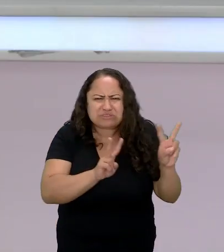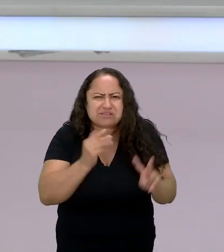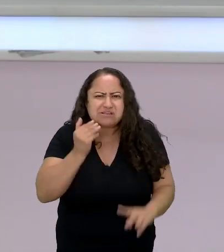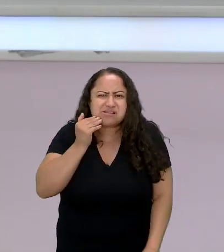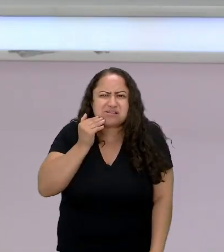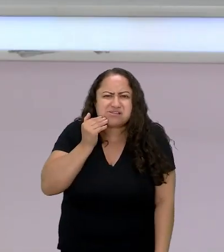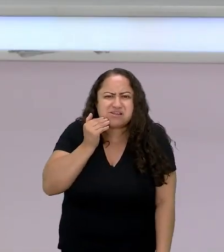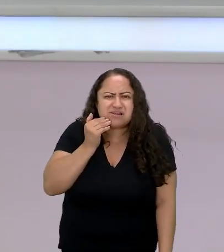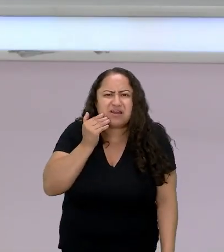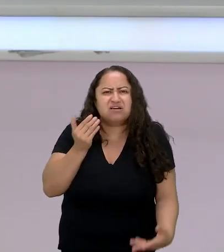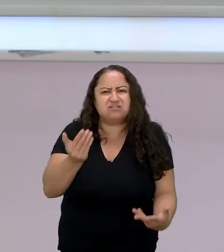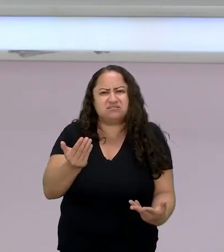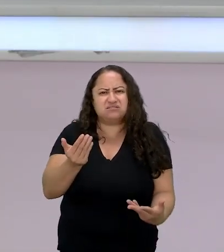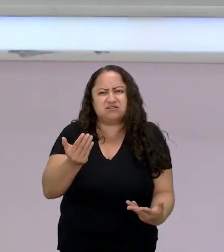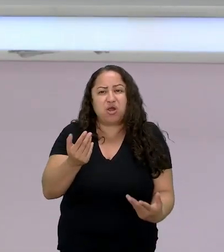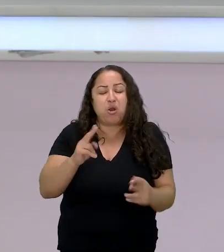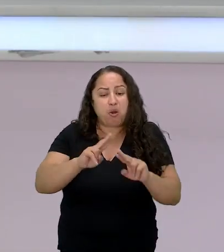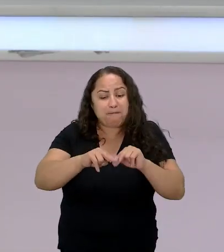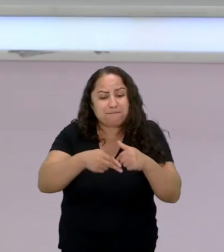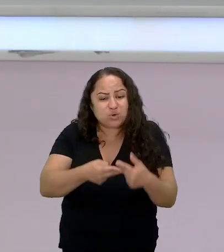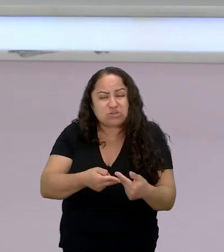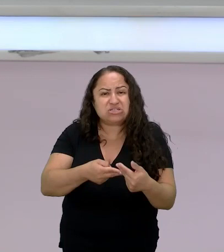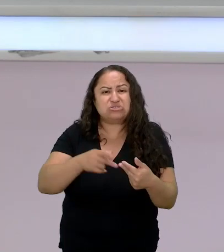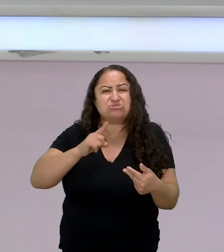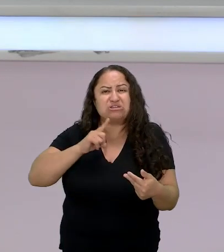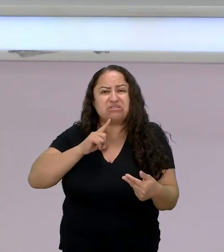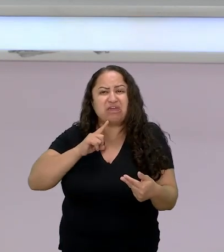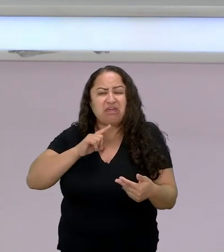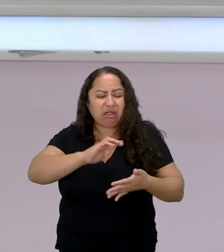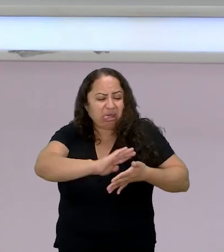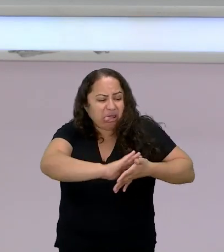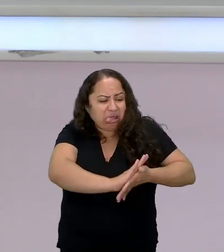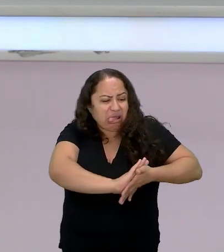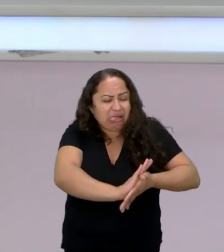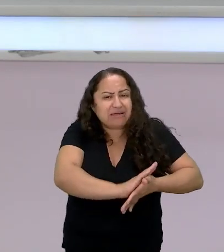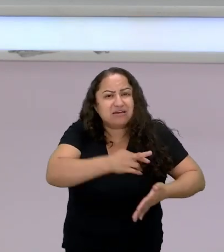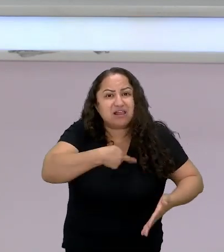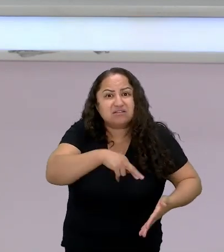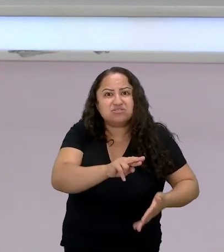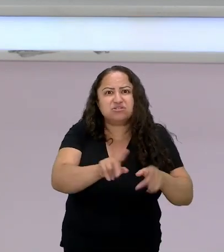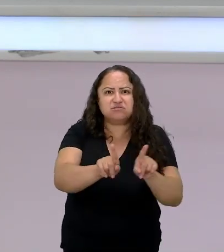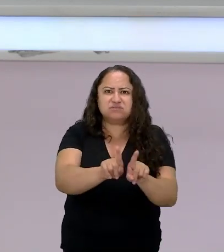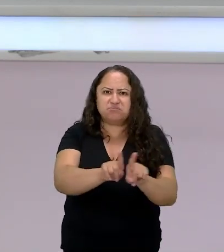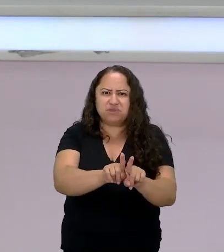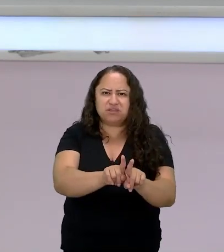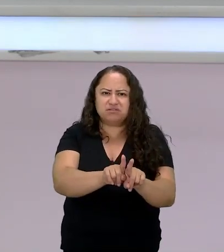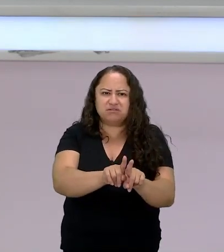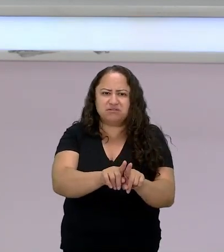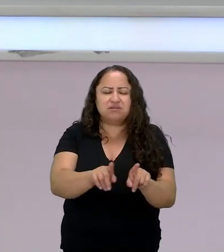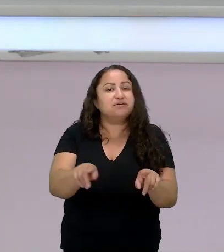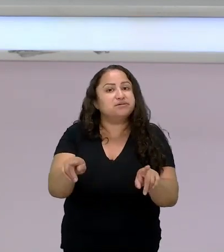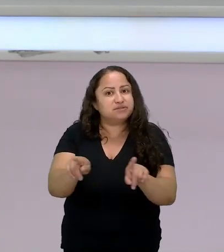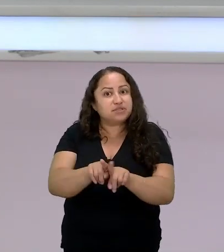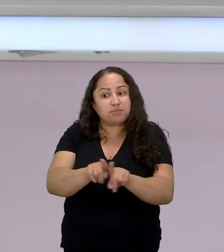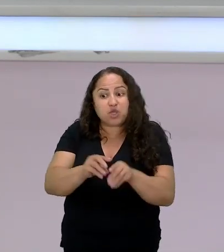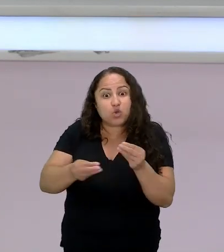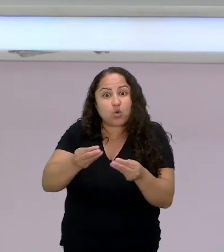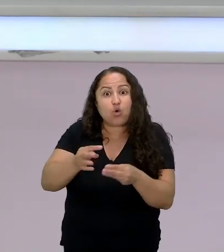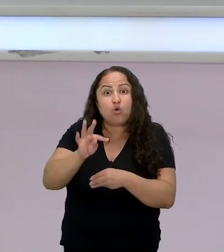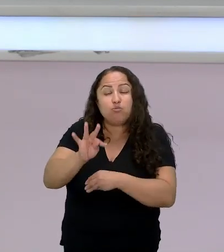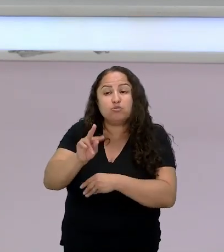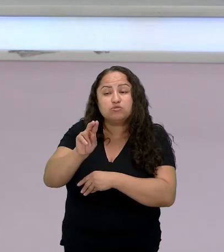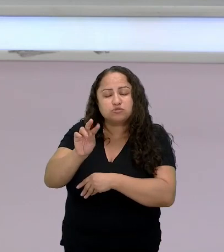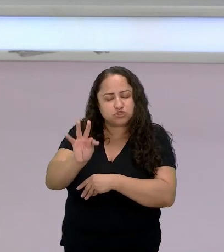gera a intolerância religiosa principalmente e como ela resiste se é uma